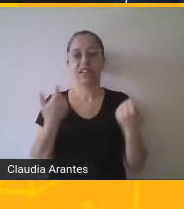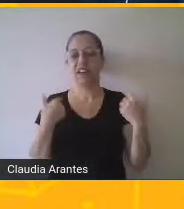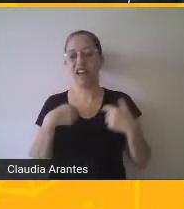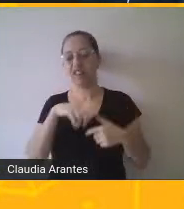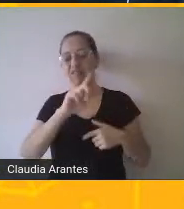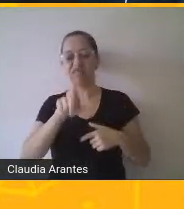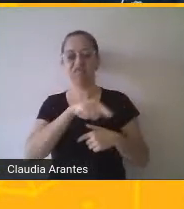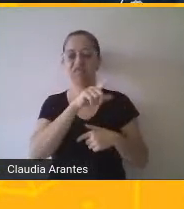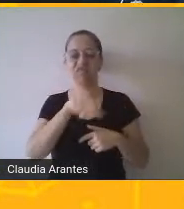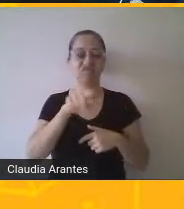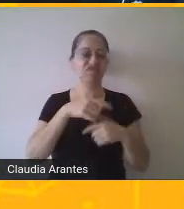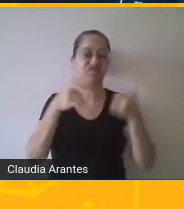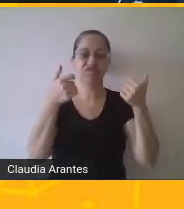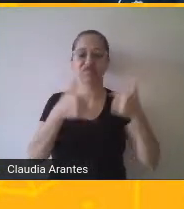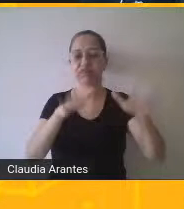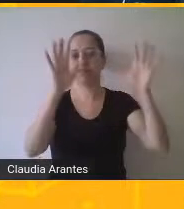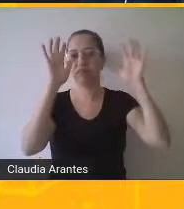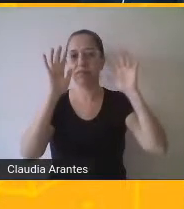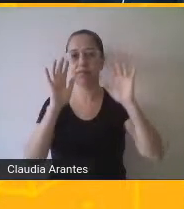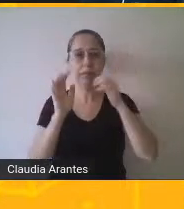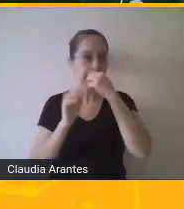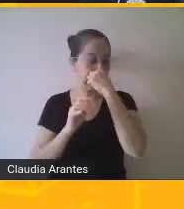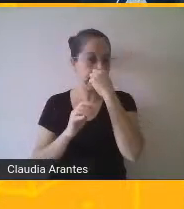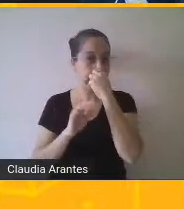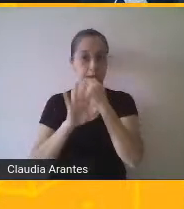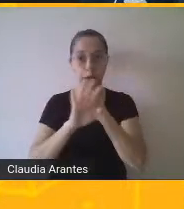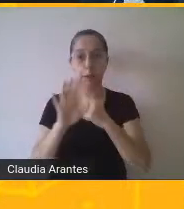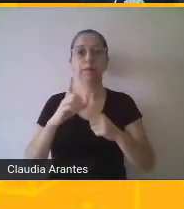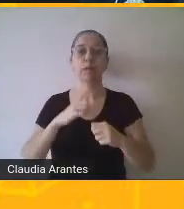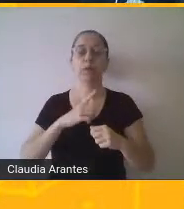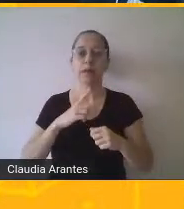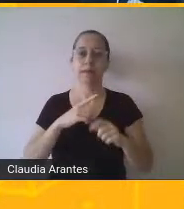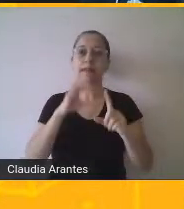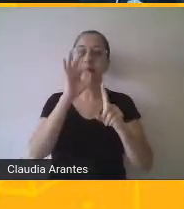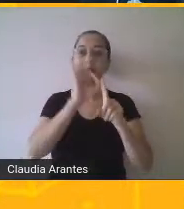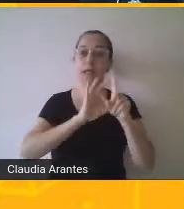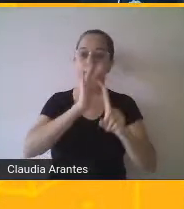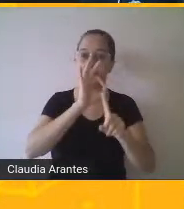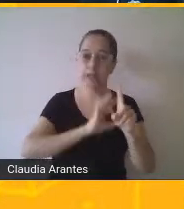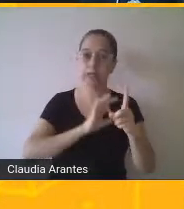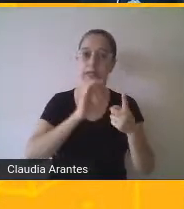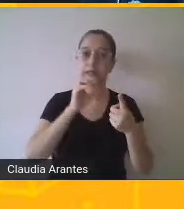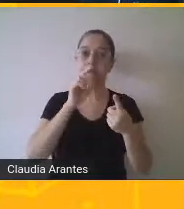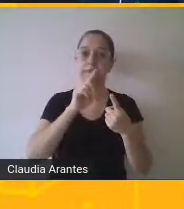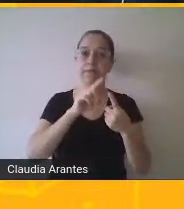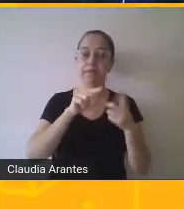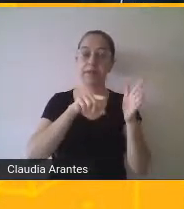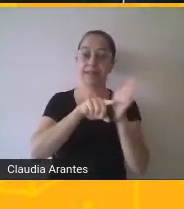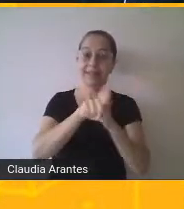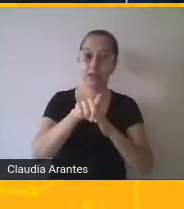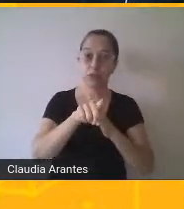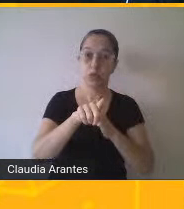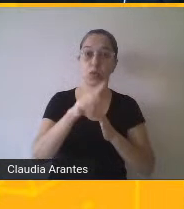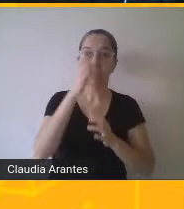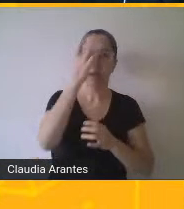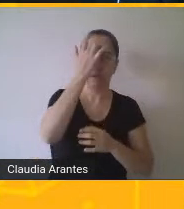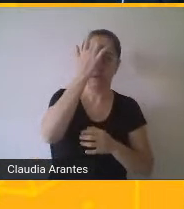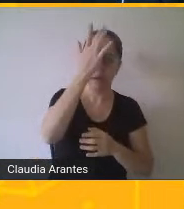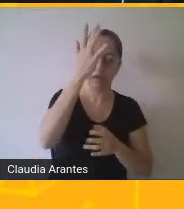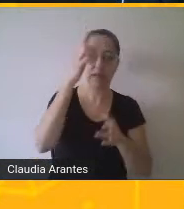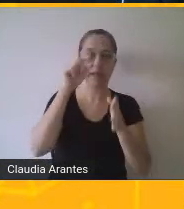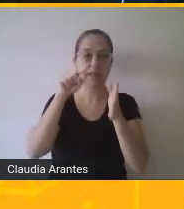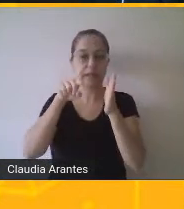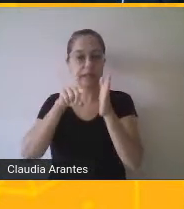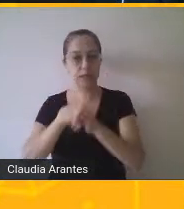questões, fácil, média, difícil. E o candidato ao Enem, ele não pode errar uma